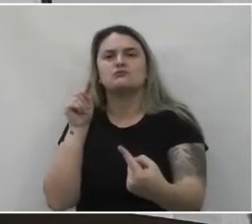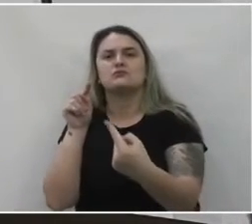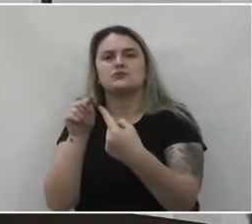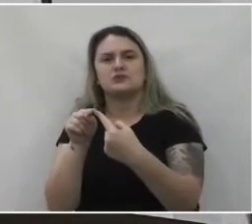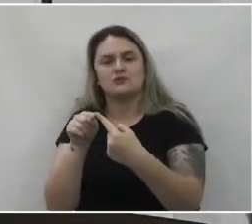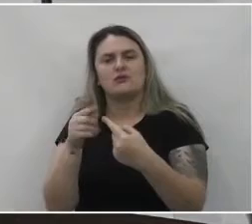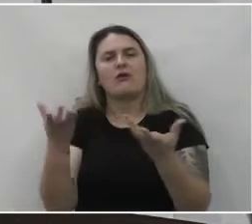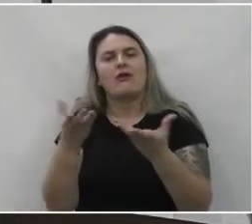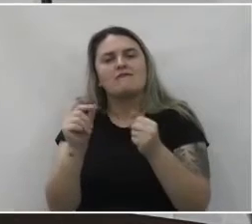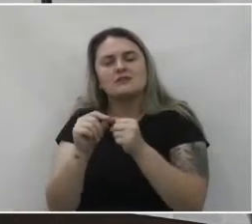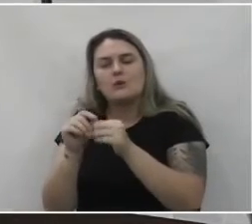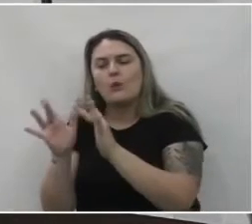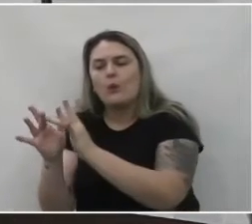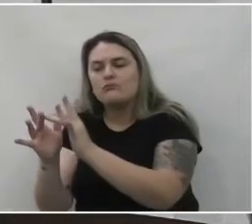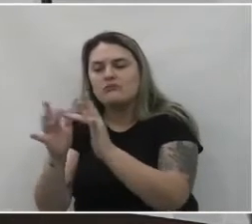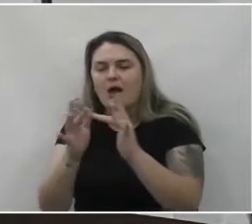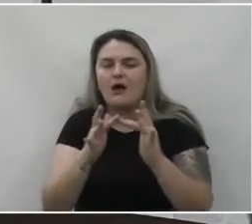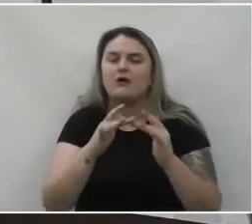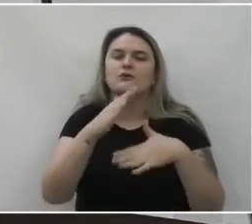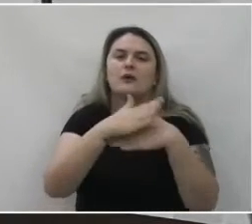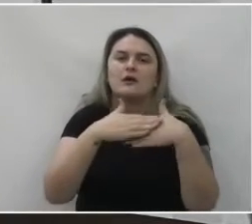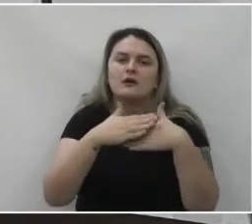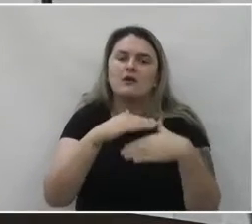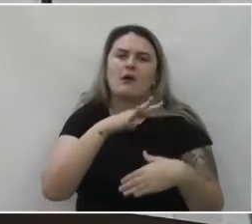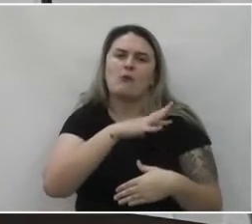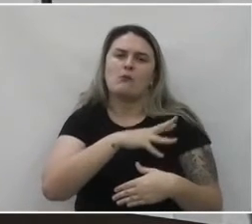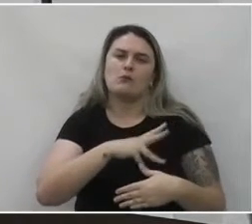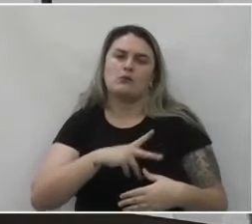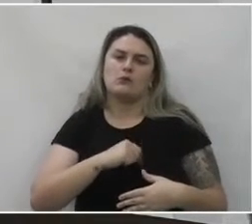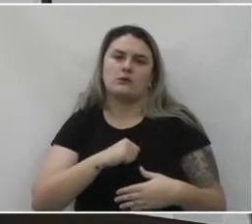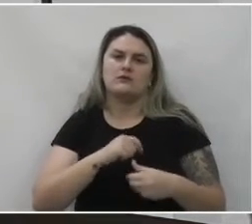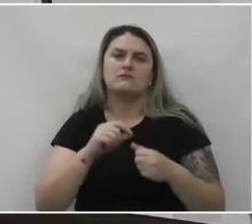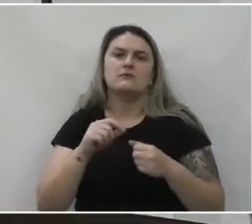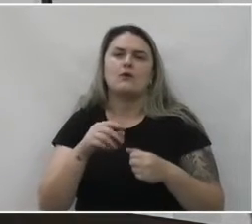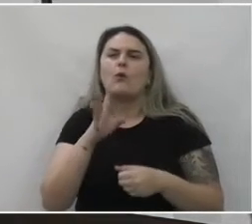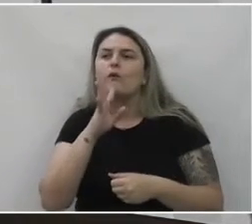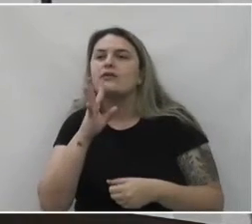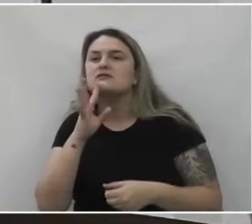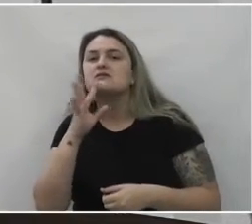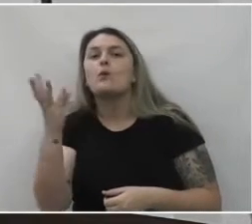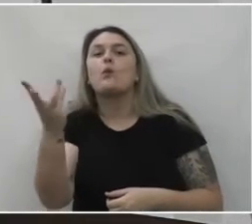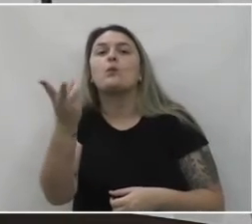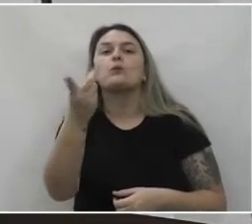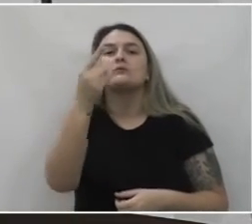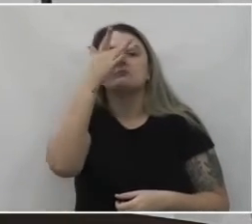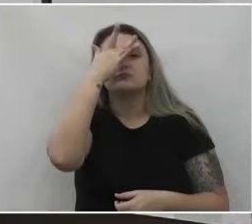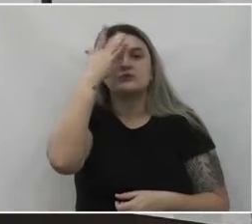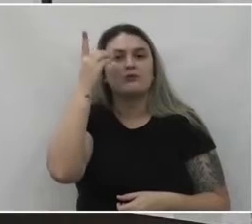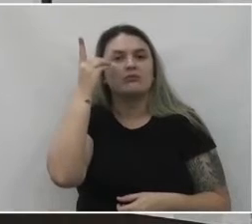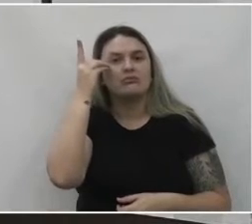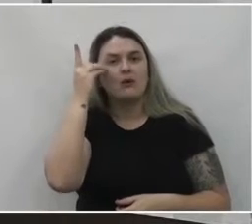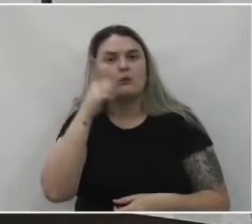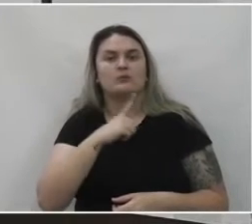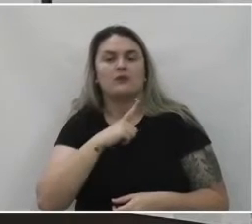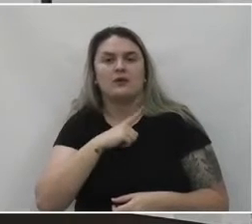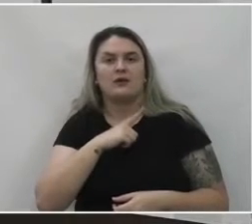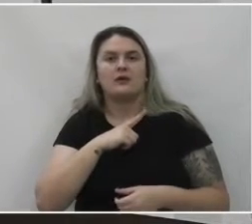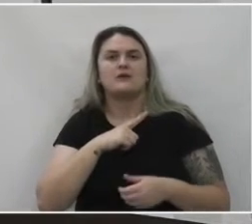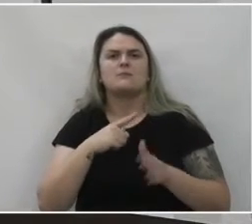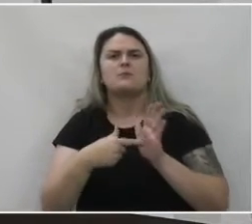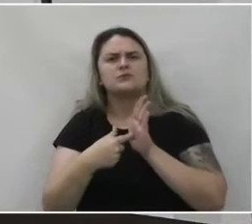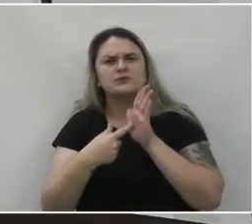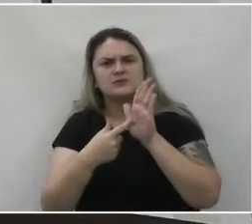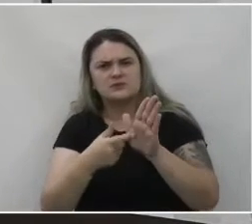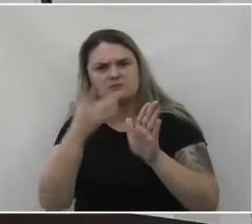da gente fazer esse acolhimento, da gente fazer realmente esse mapeamento e poder mostrar para